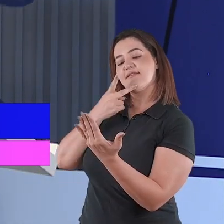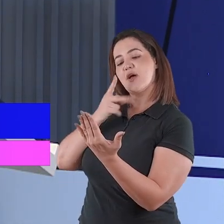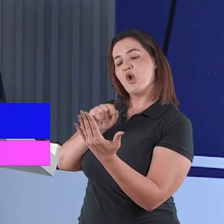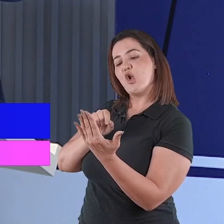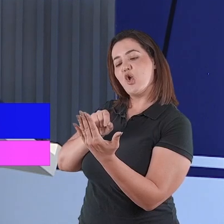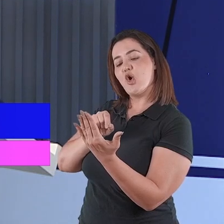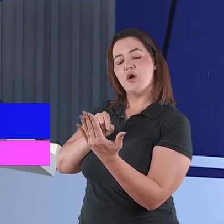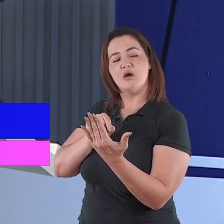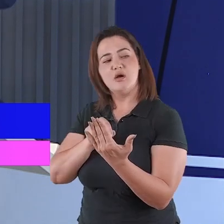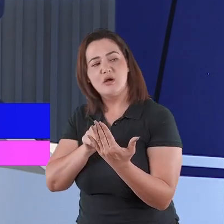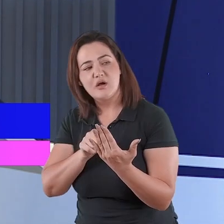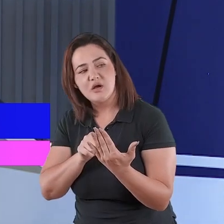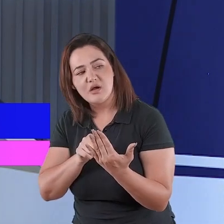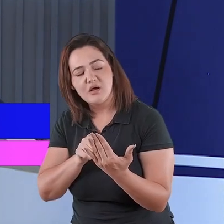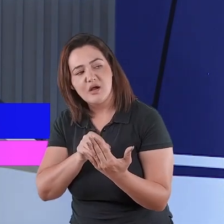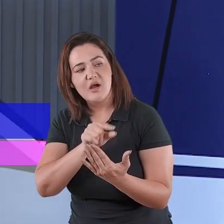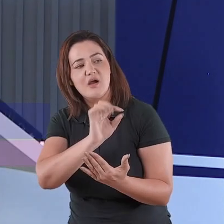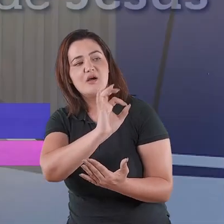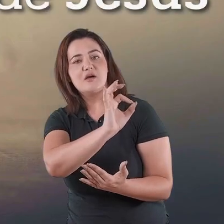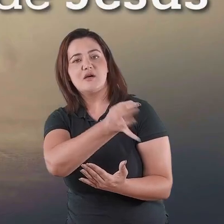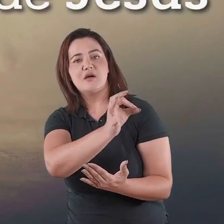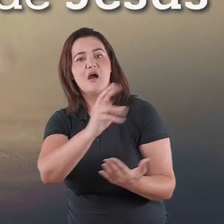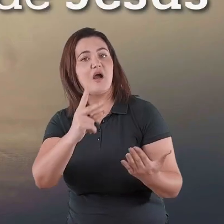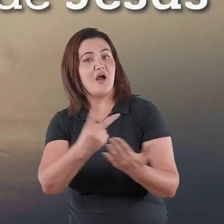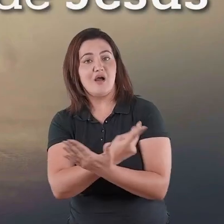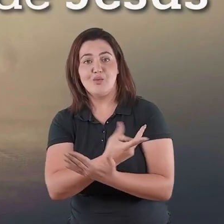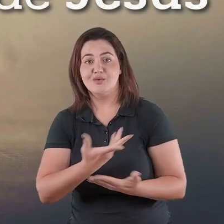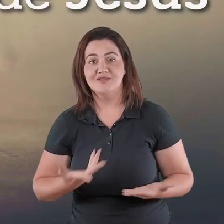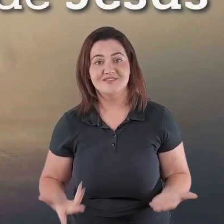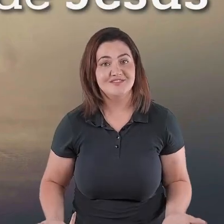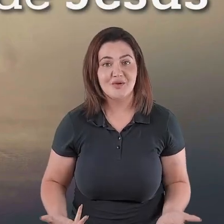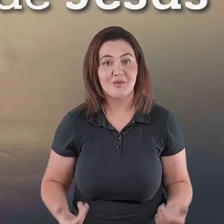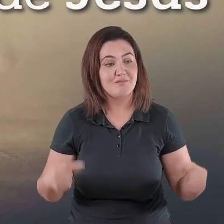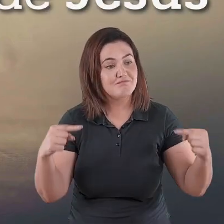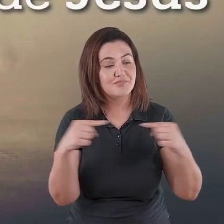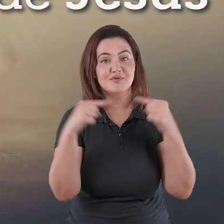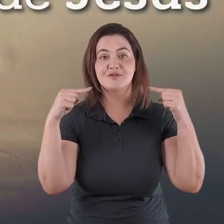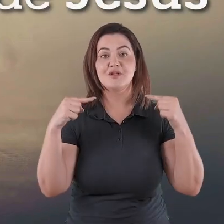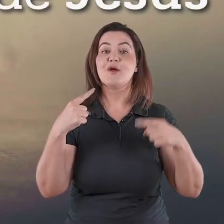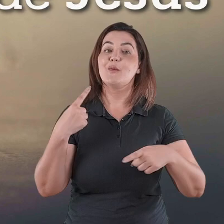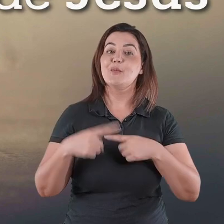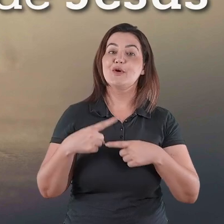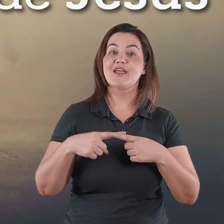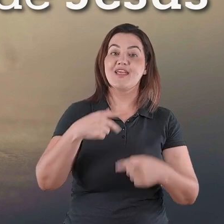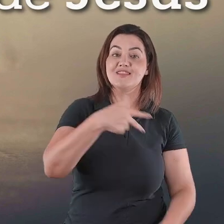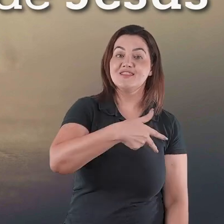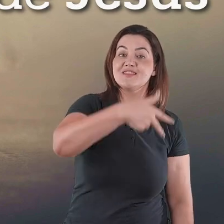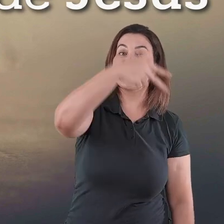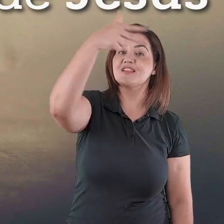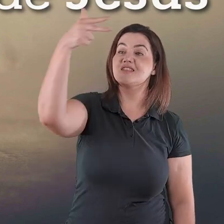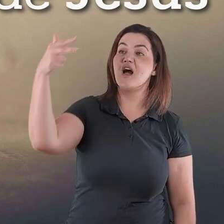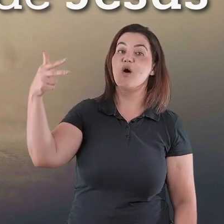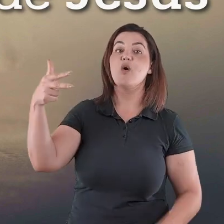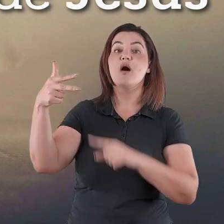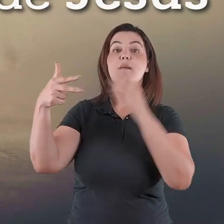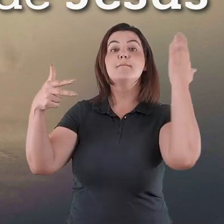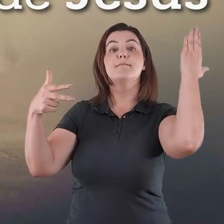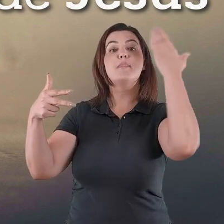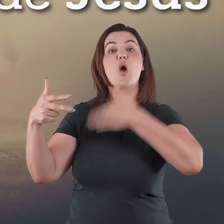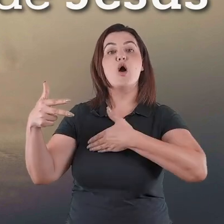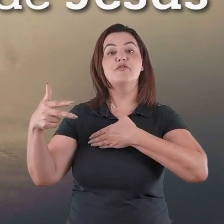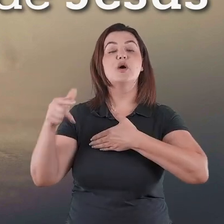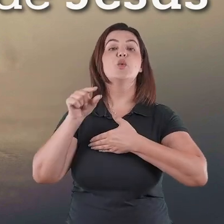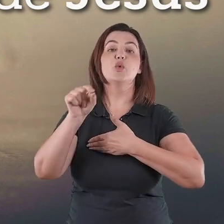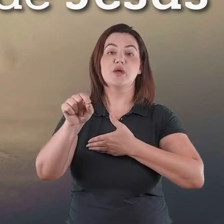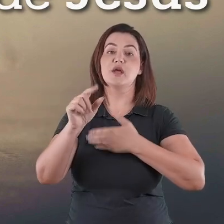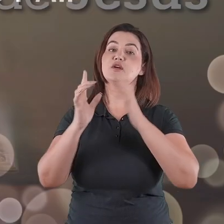que tudo isso aconteceu em Jesus, porque o Natal se torna o maior argumento em favor da